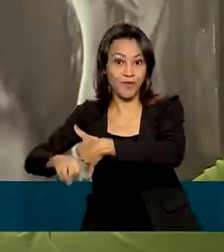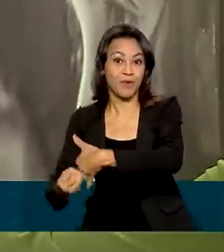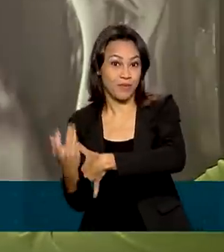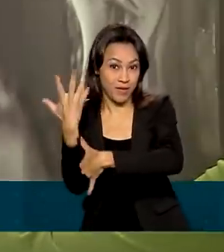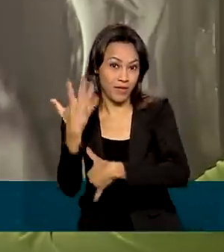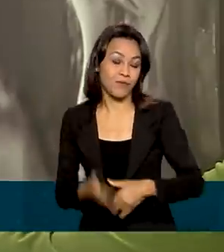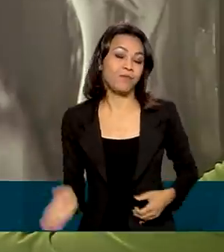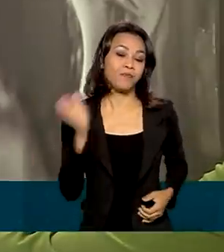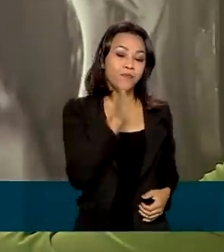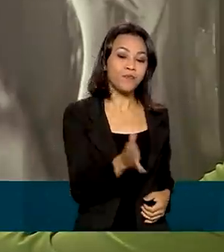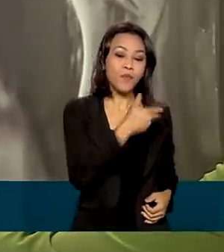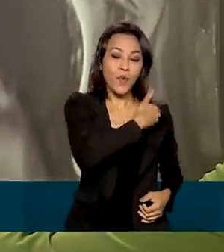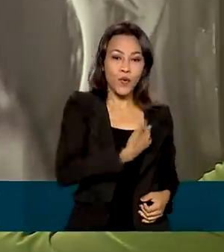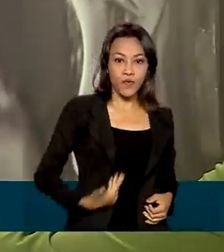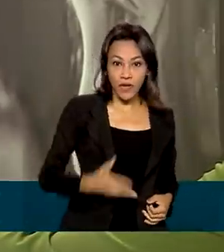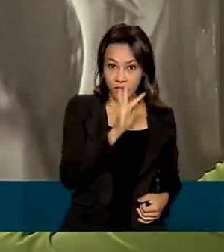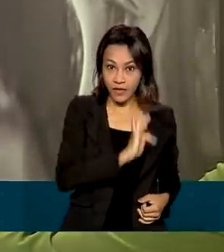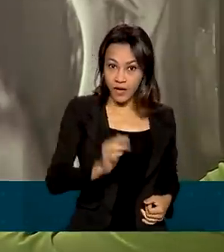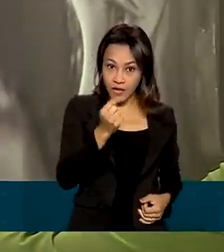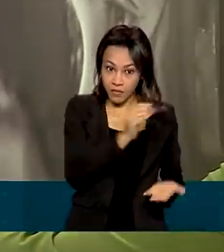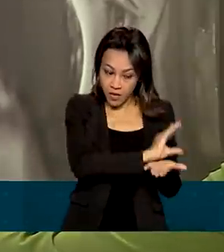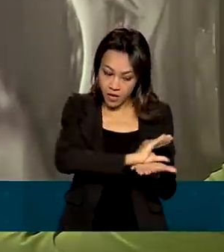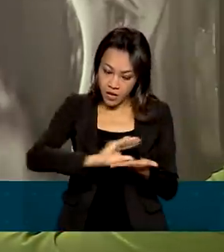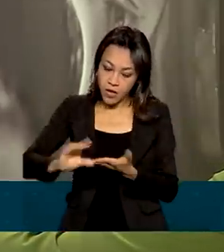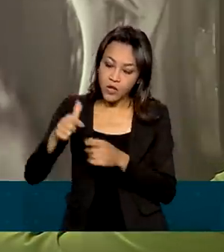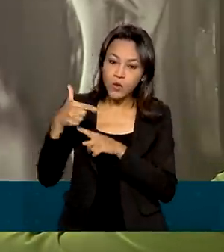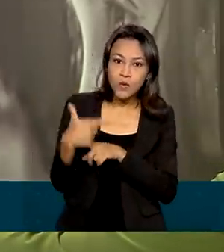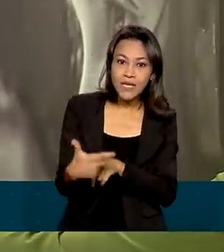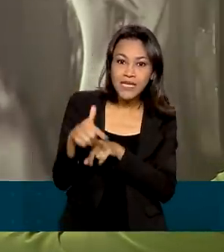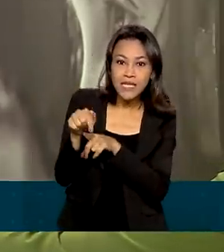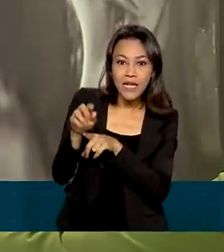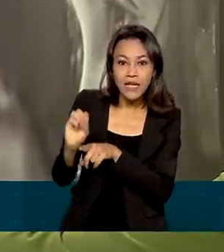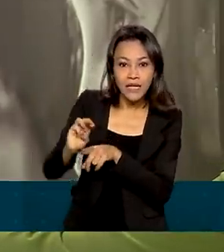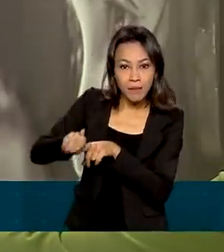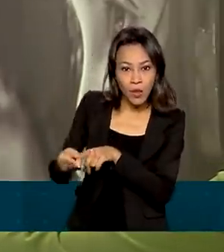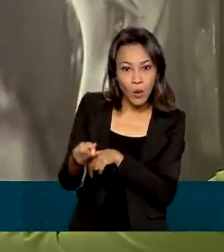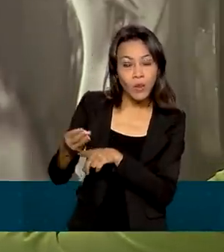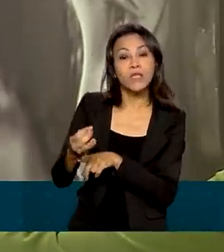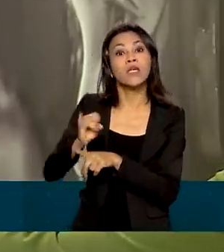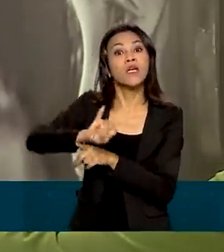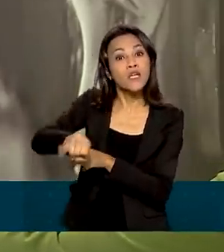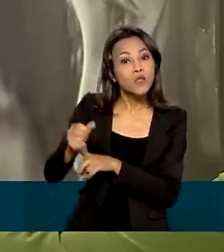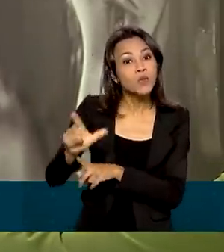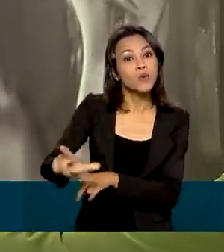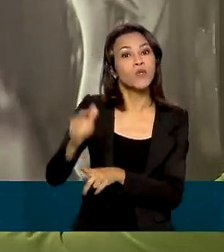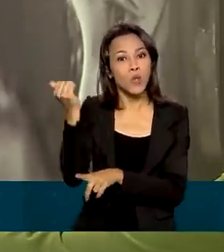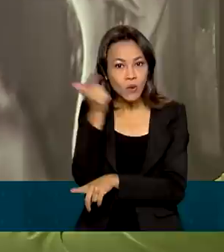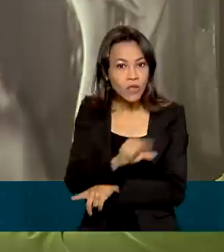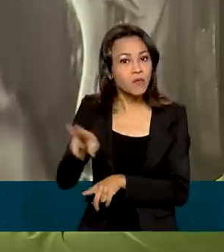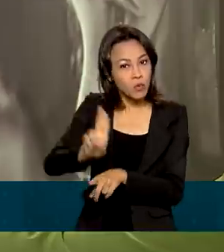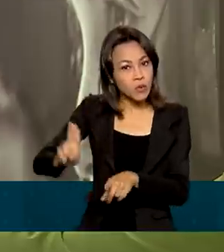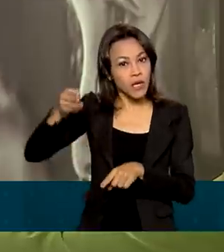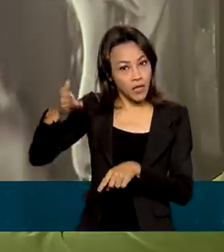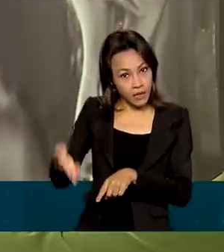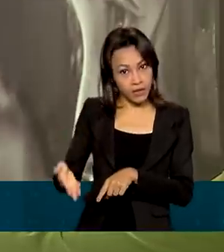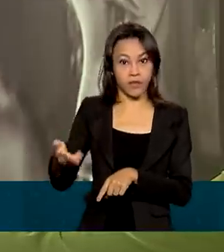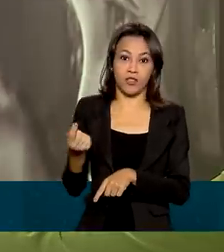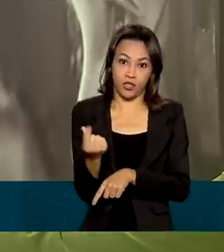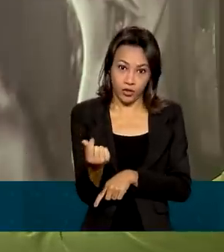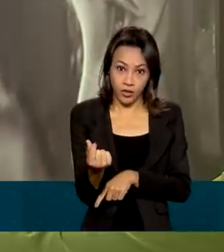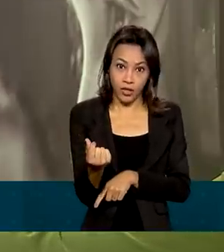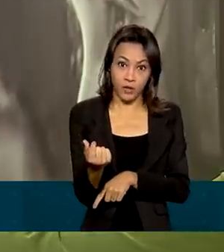recebeu uma verba suplementar de 270 milhões em julho e nós conseguimos aplicar isso em inovação. Inovação